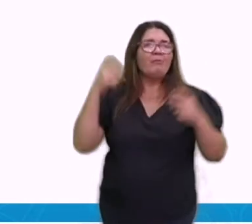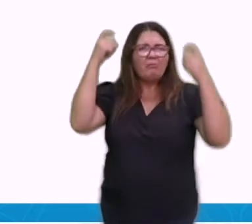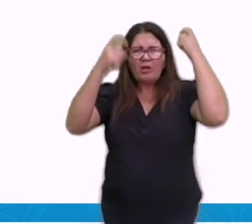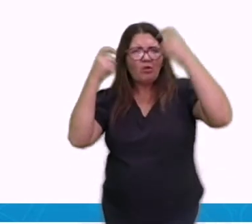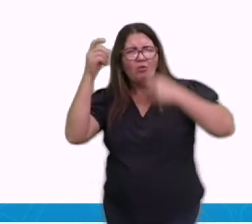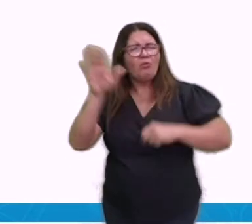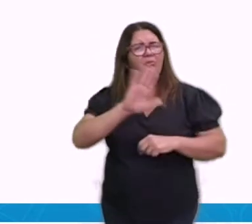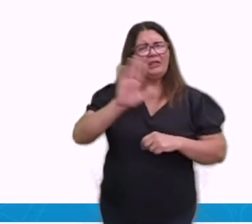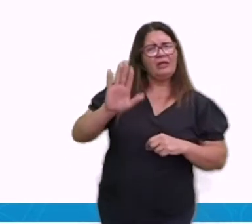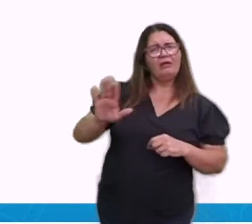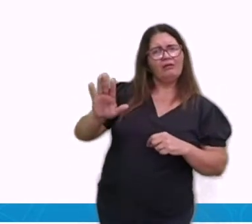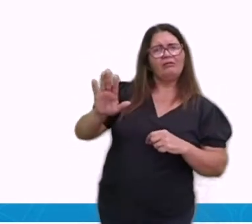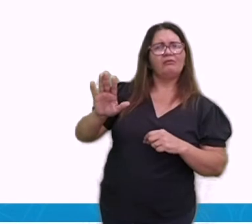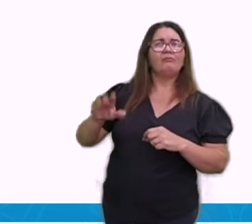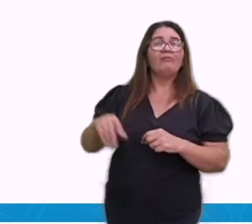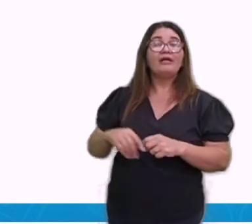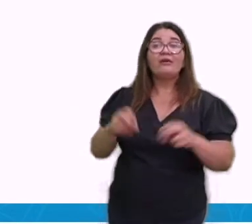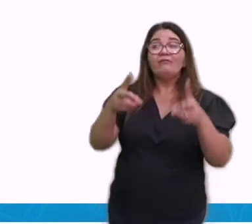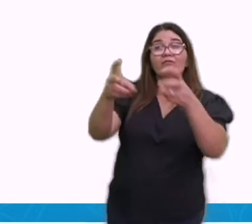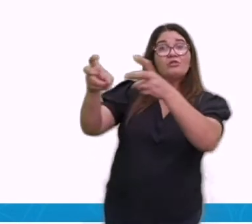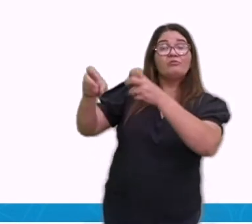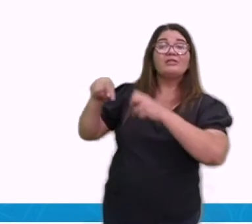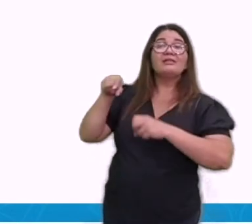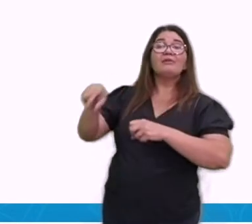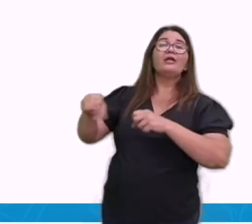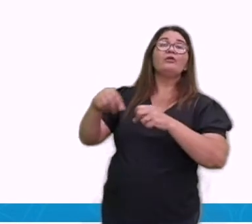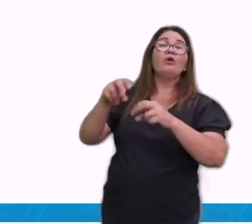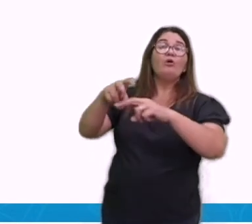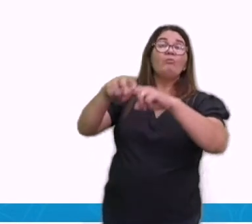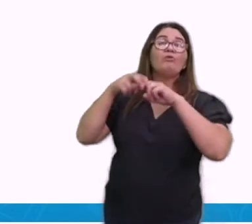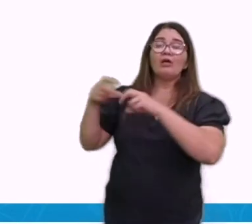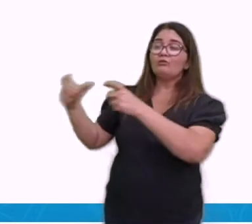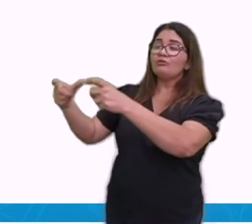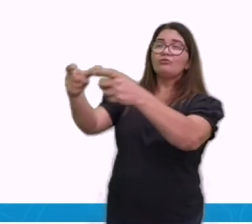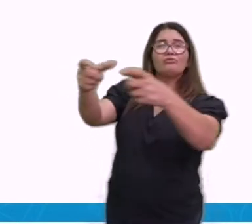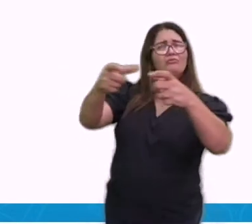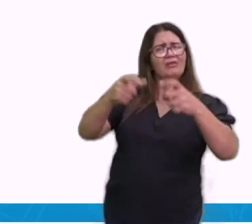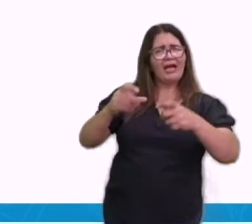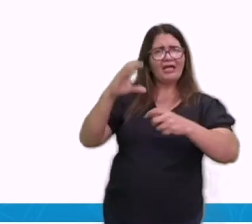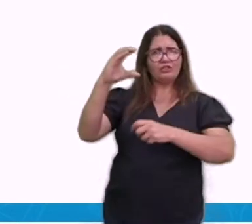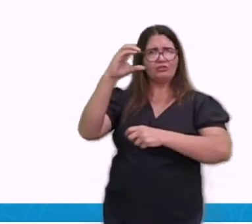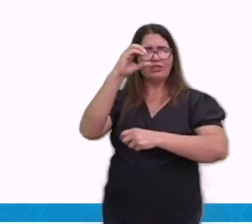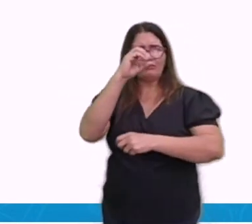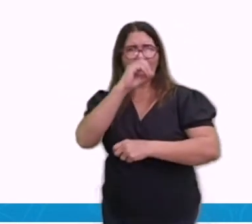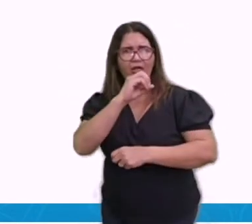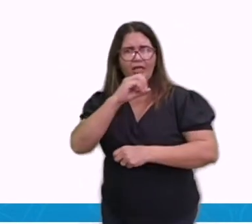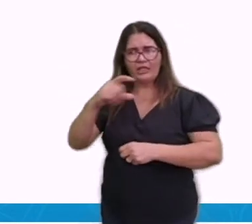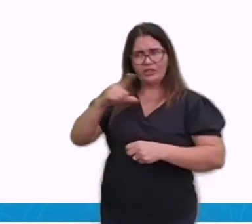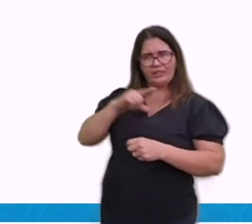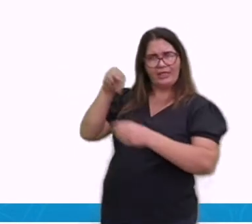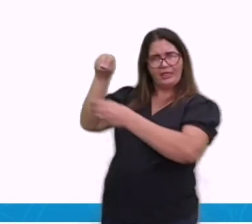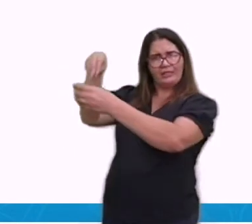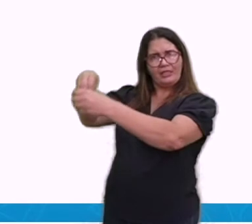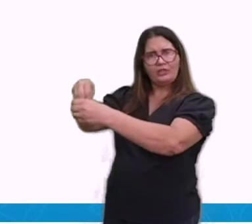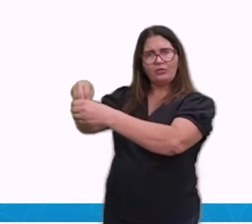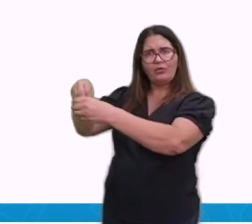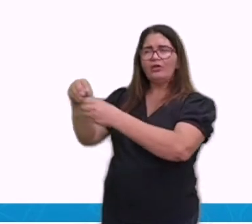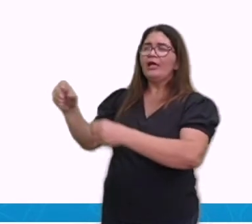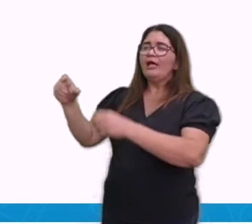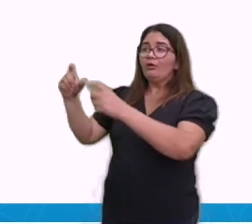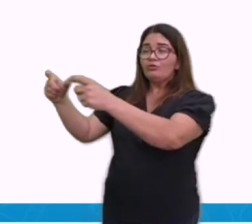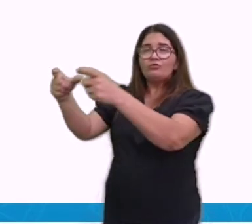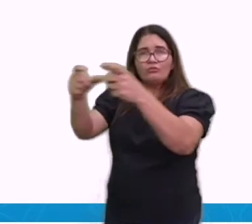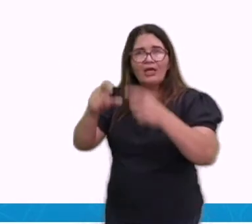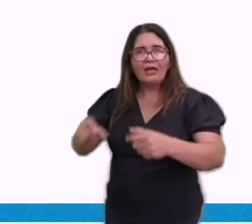determinado lugar, chove mais. Em determinado lugar é mais quente. Mas a região centro-oeste, ela